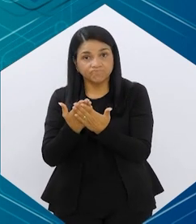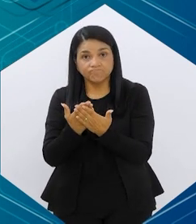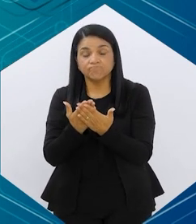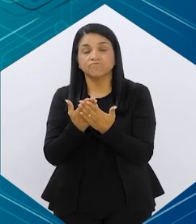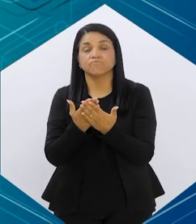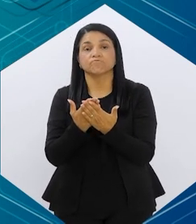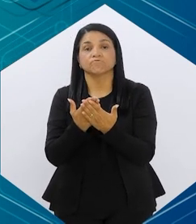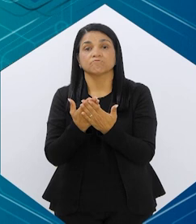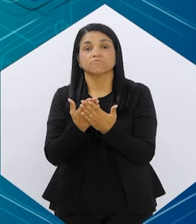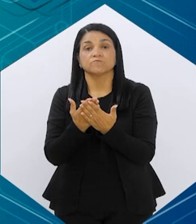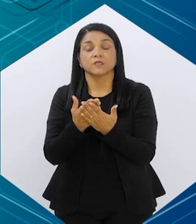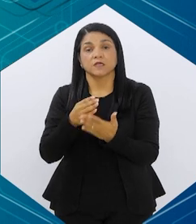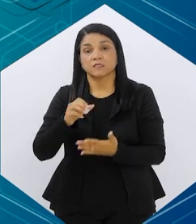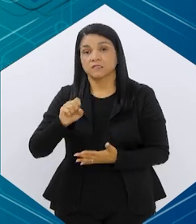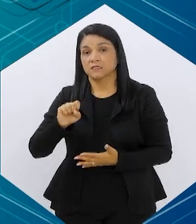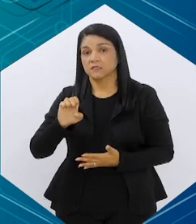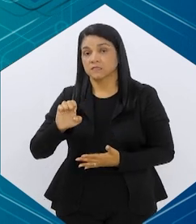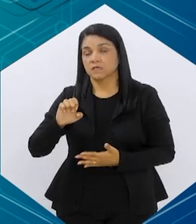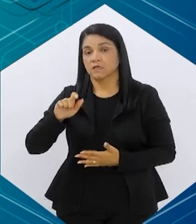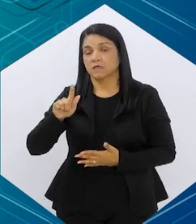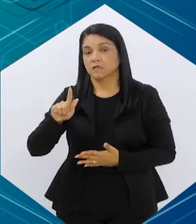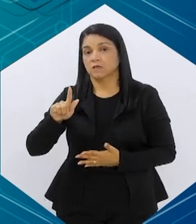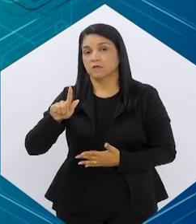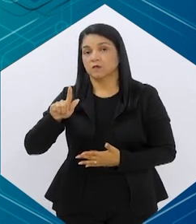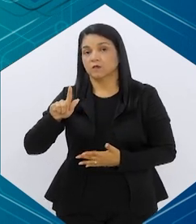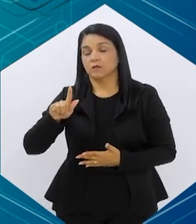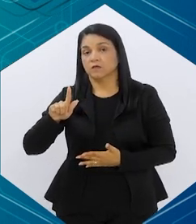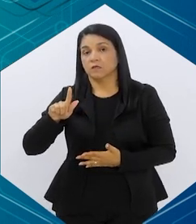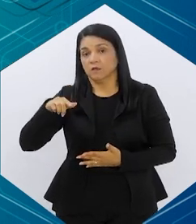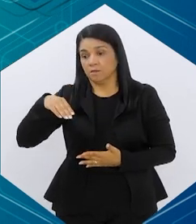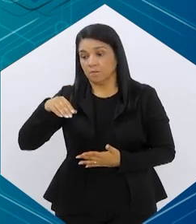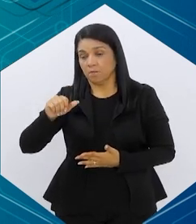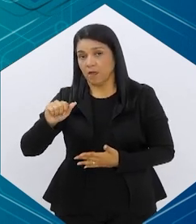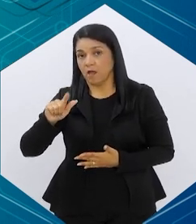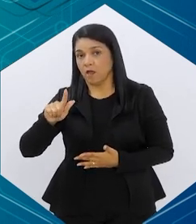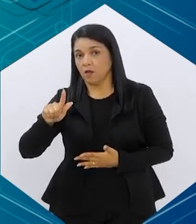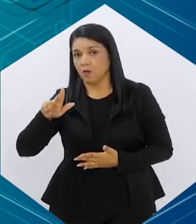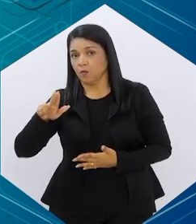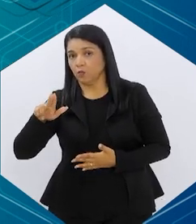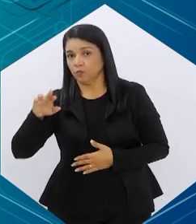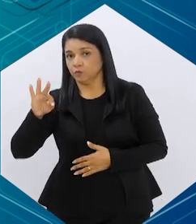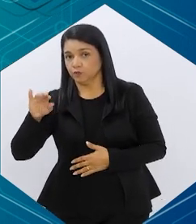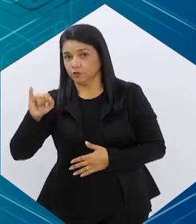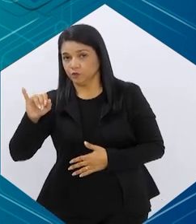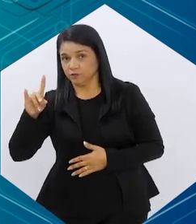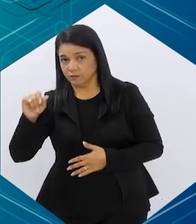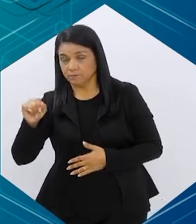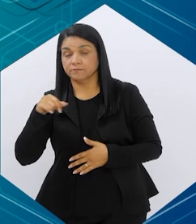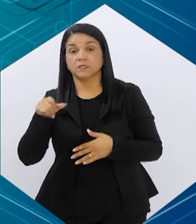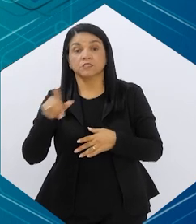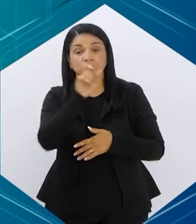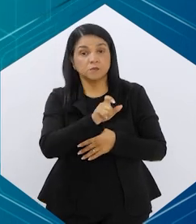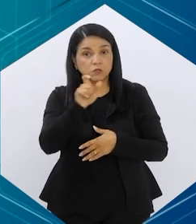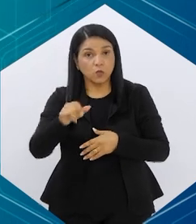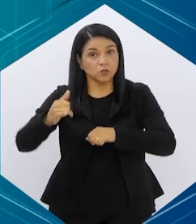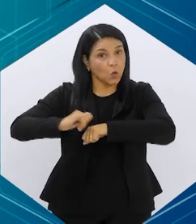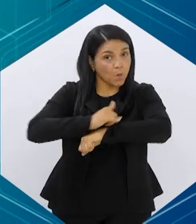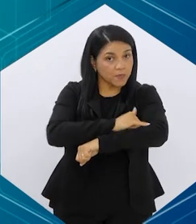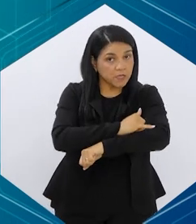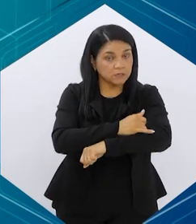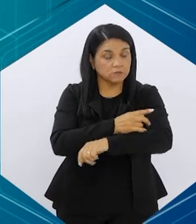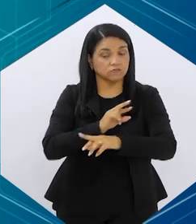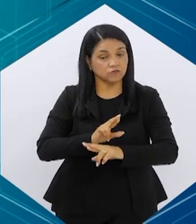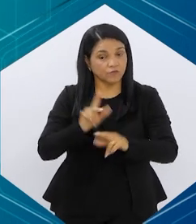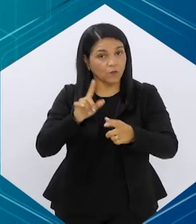Select com a semaglutida, né, na dose de 2.4, em pessoas obesas e não diabéticas, foi muito